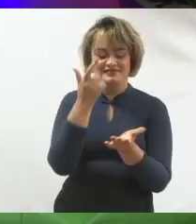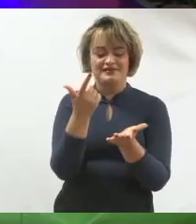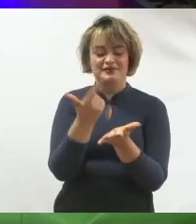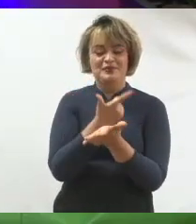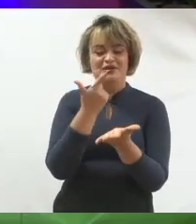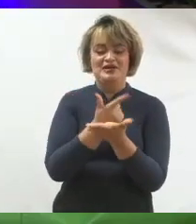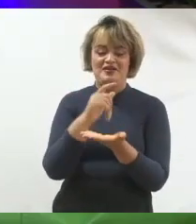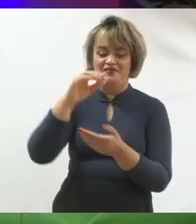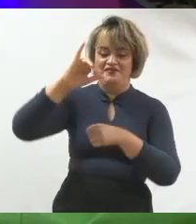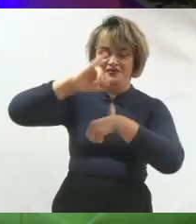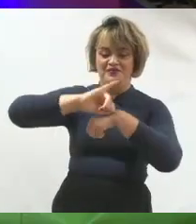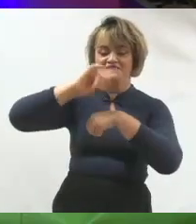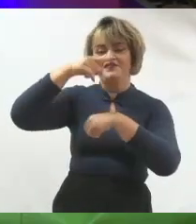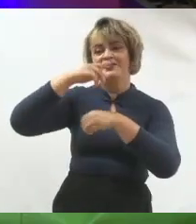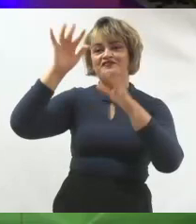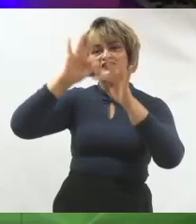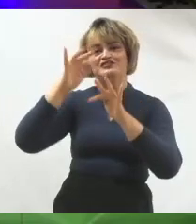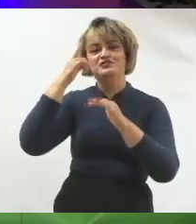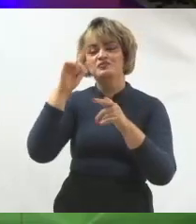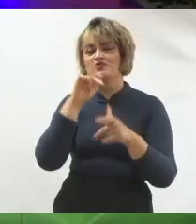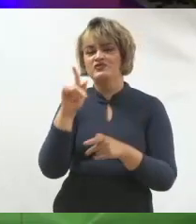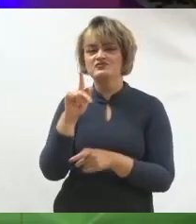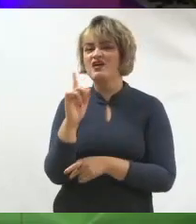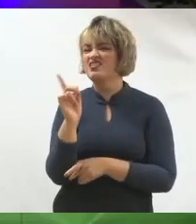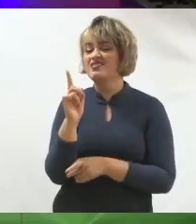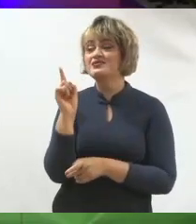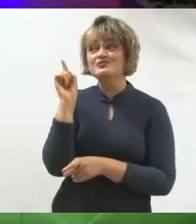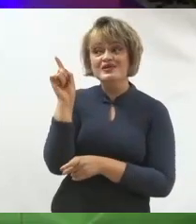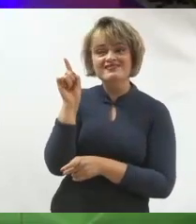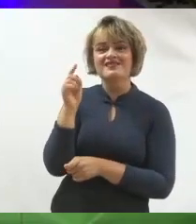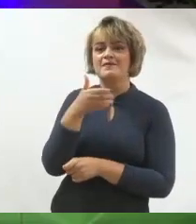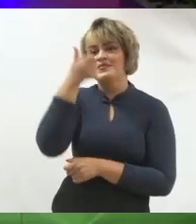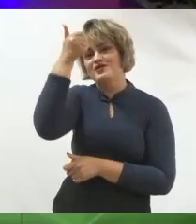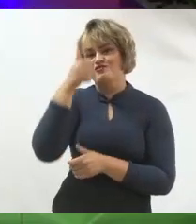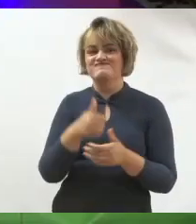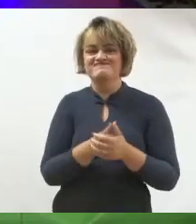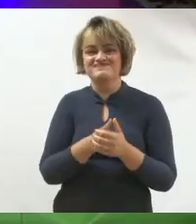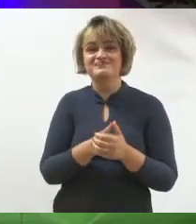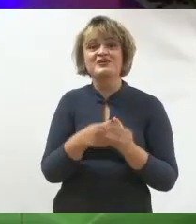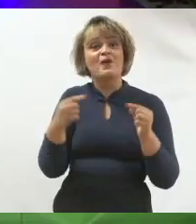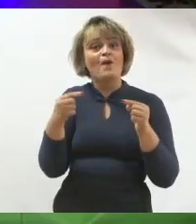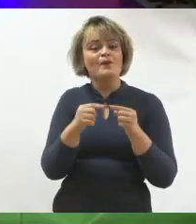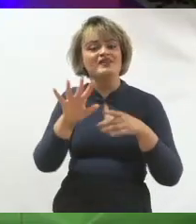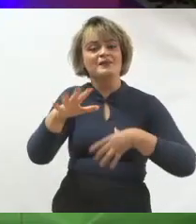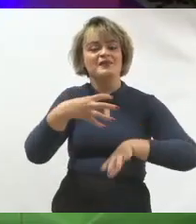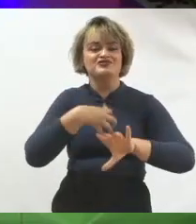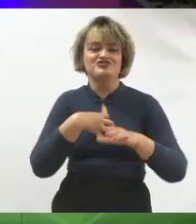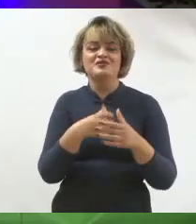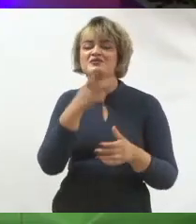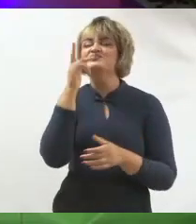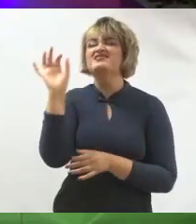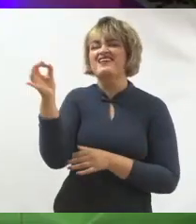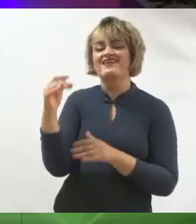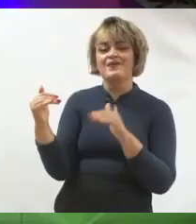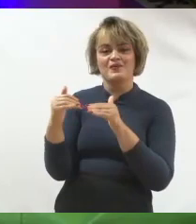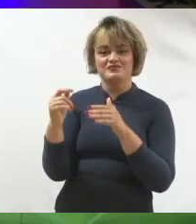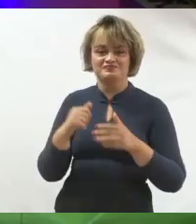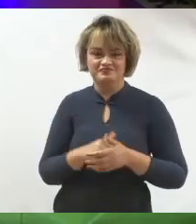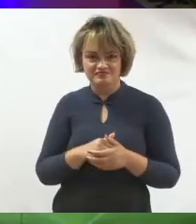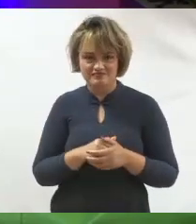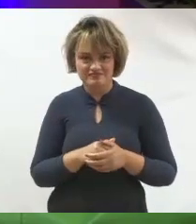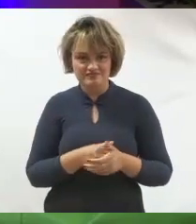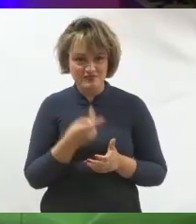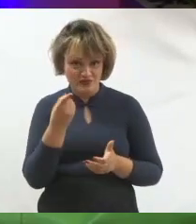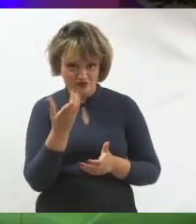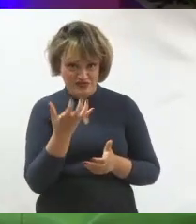Dia dos Professores. É você fazer algo como isso. E isso serve para tudo. Se você chegou até aqui querendo ser